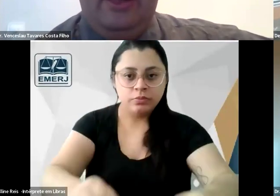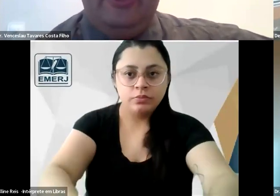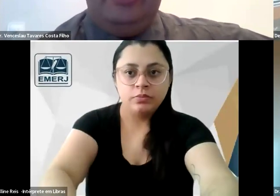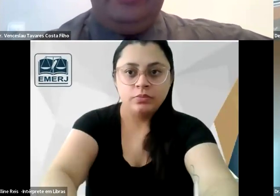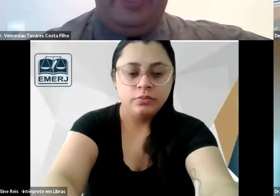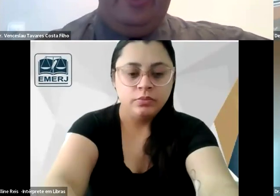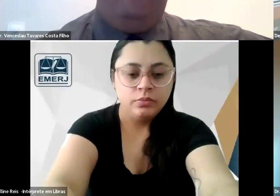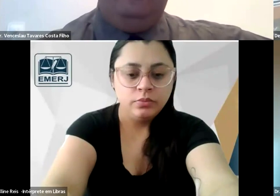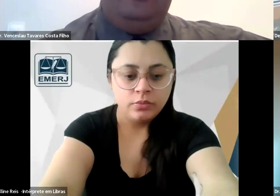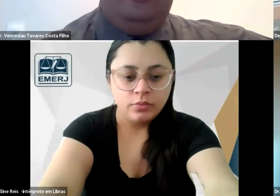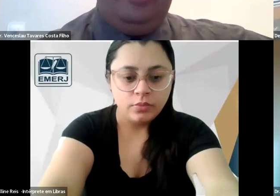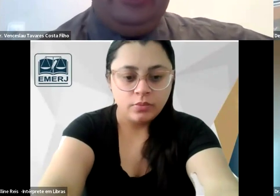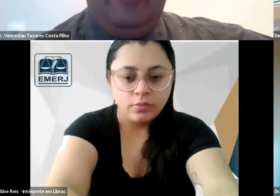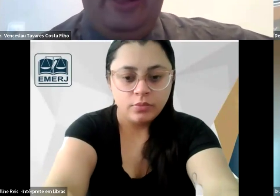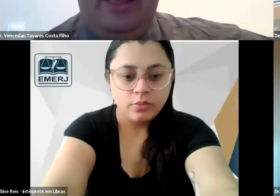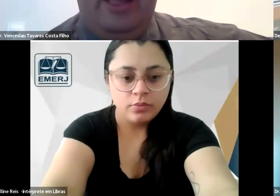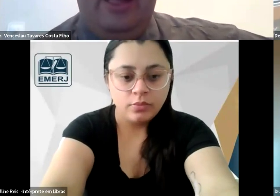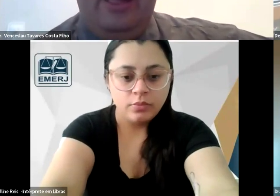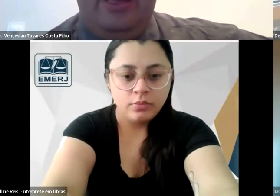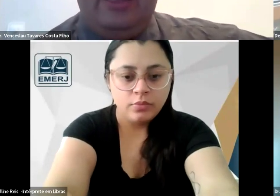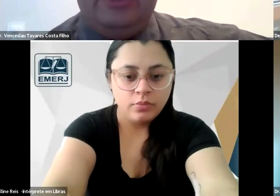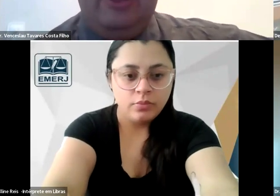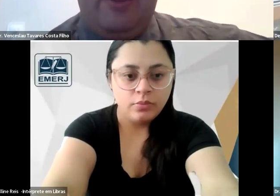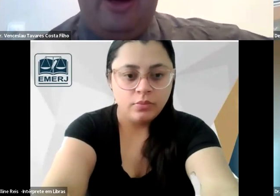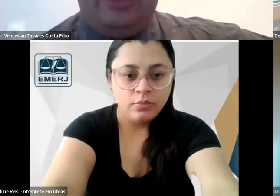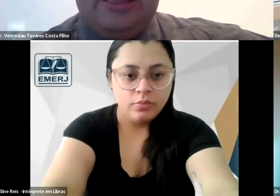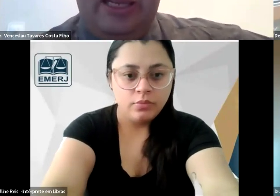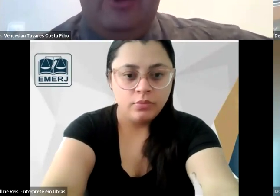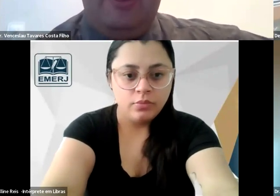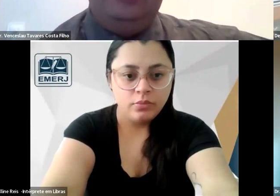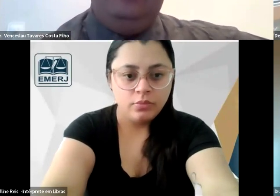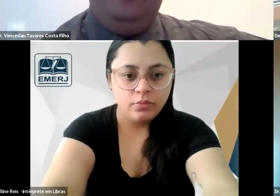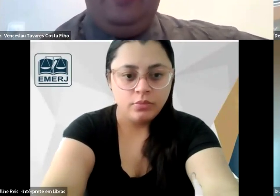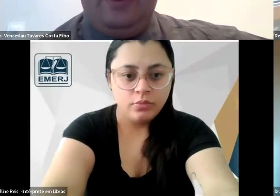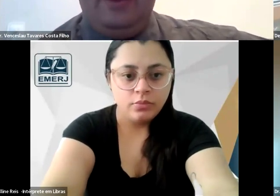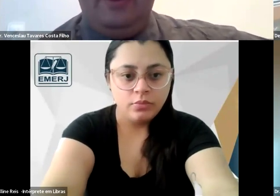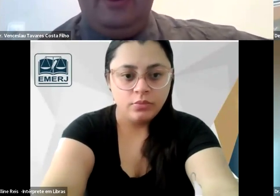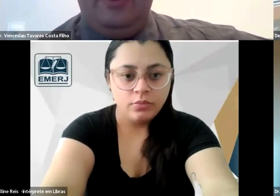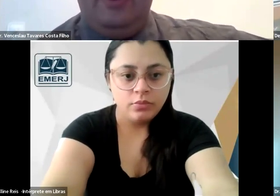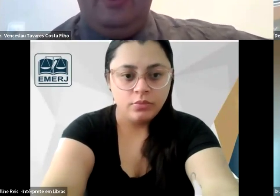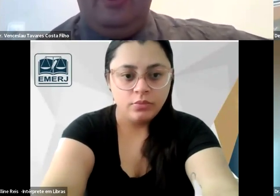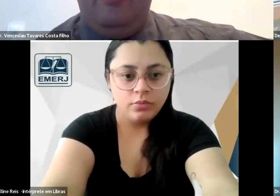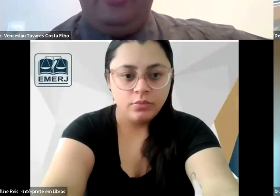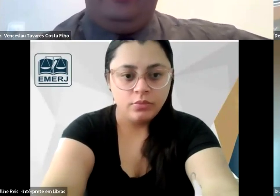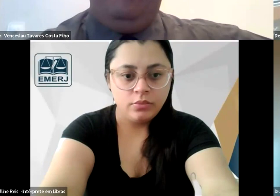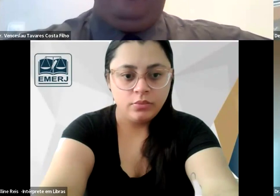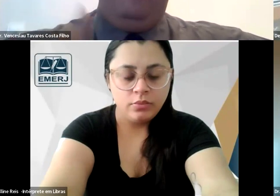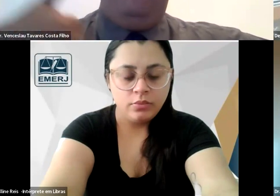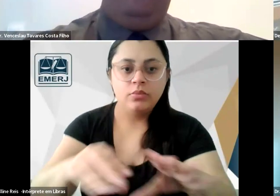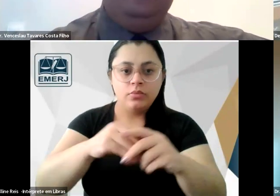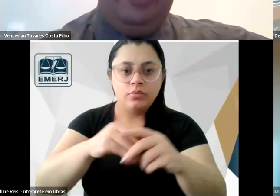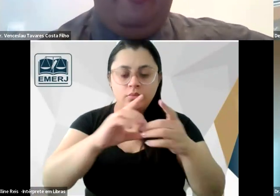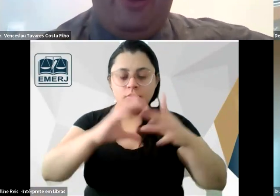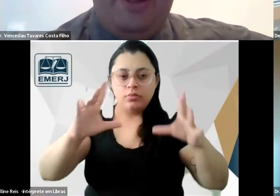e daí o futuro que a gente vai ter em relação a democracia no Brasil porque querem